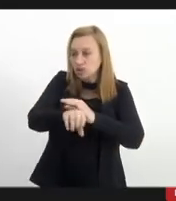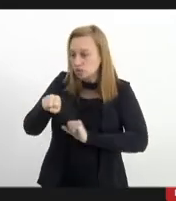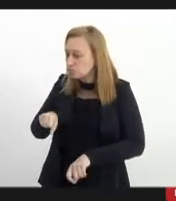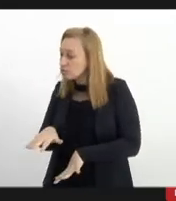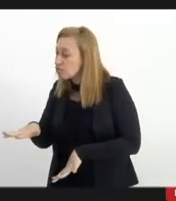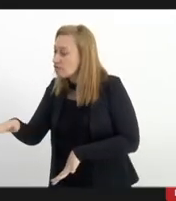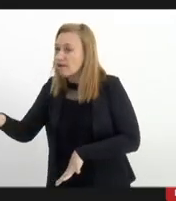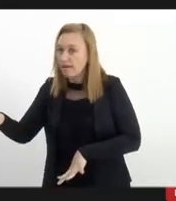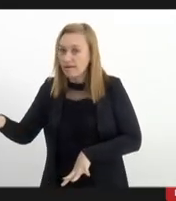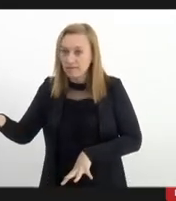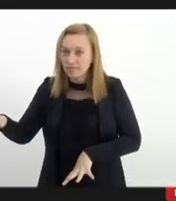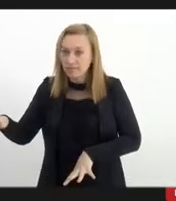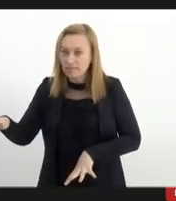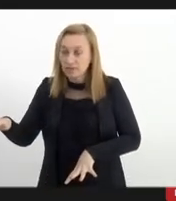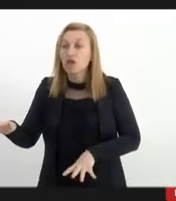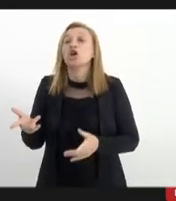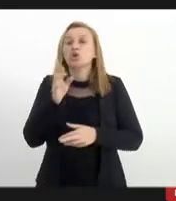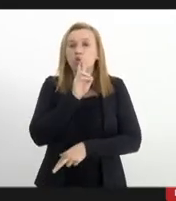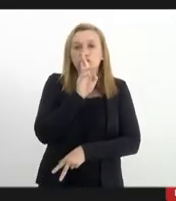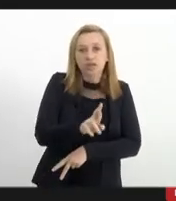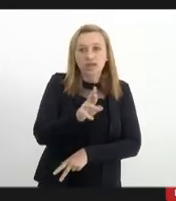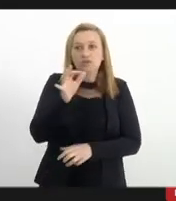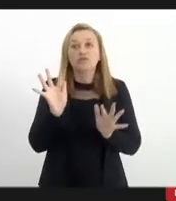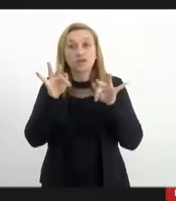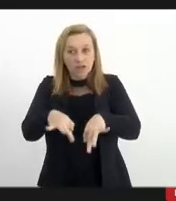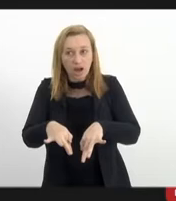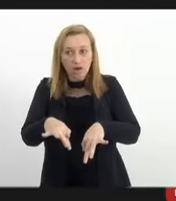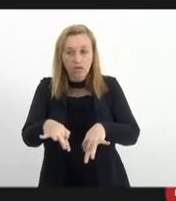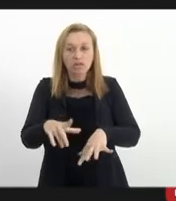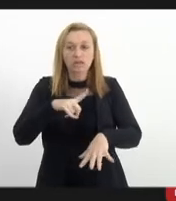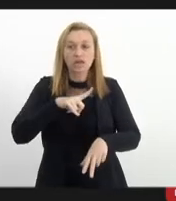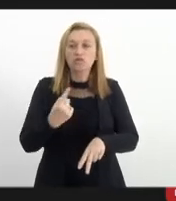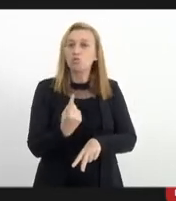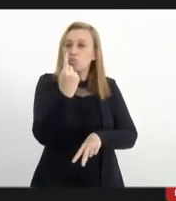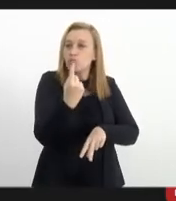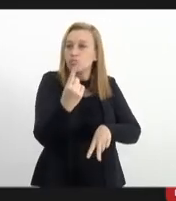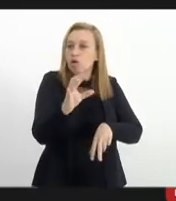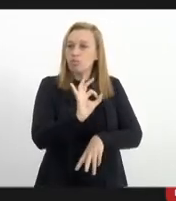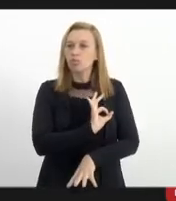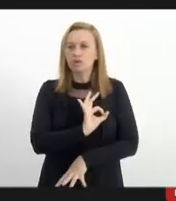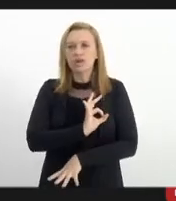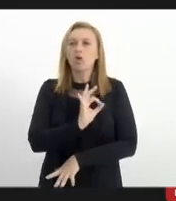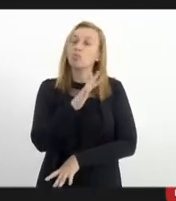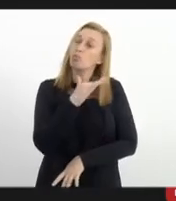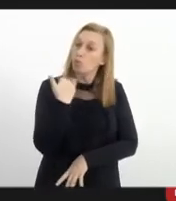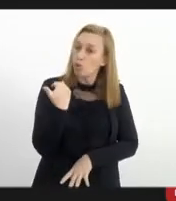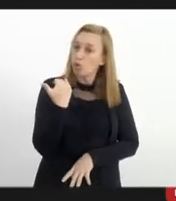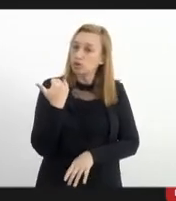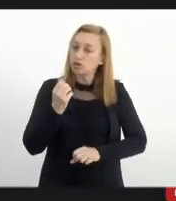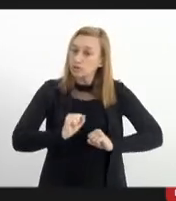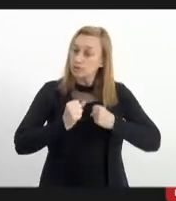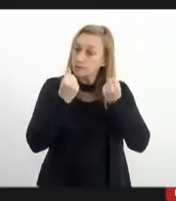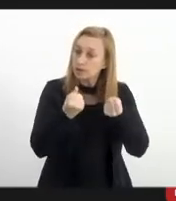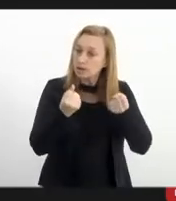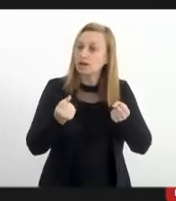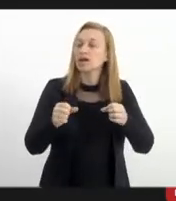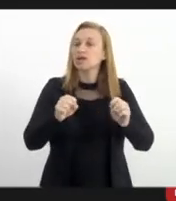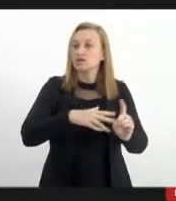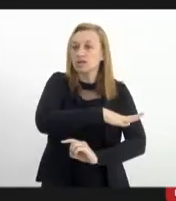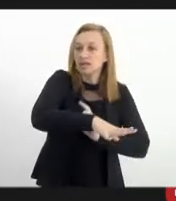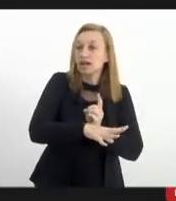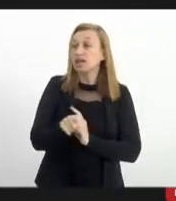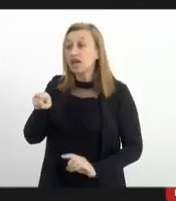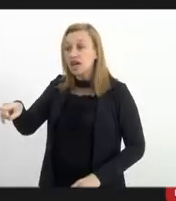tempo, em que no resultado final, a gente teve um policial que veio a falecer, defendendo a sociedade e esses